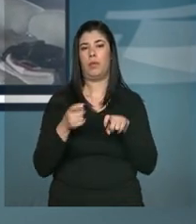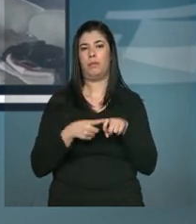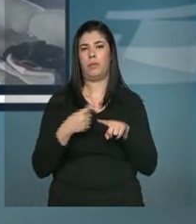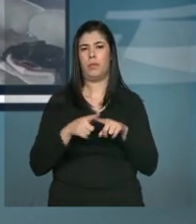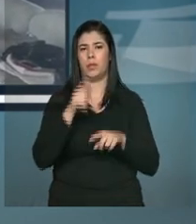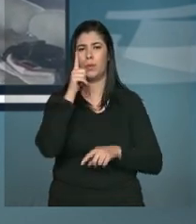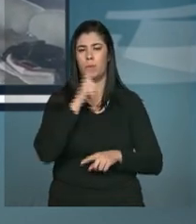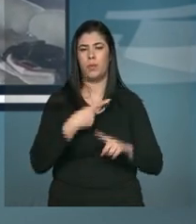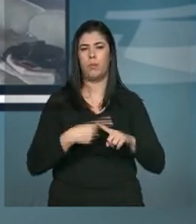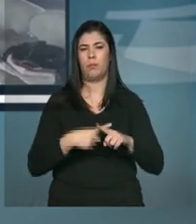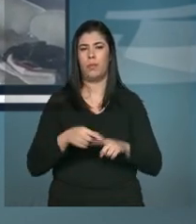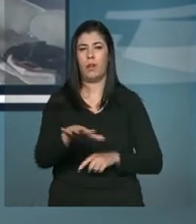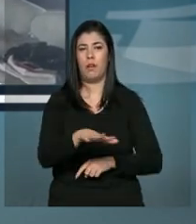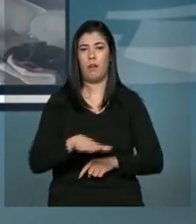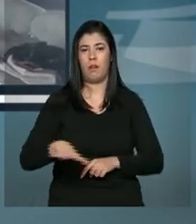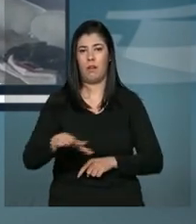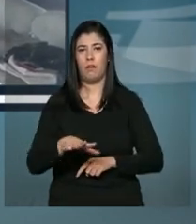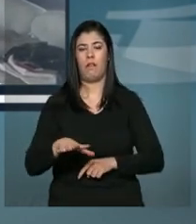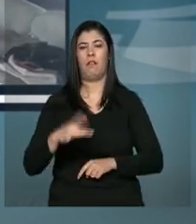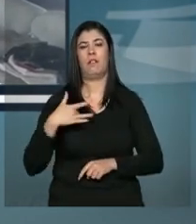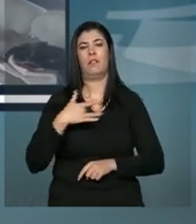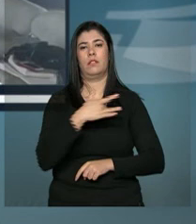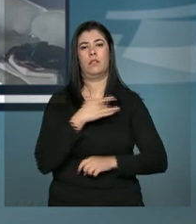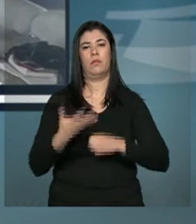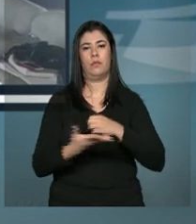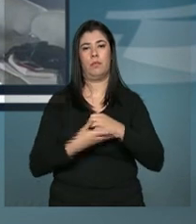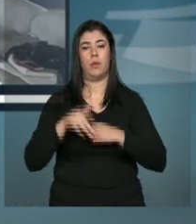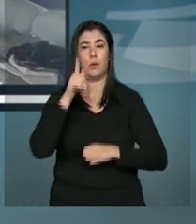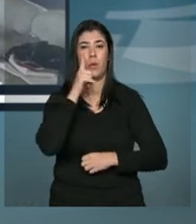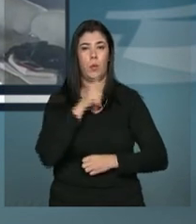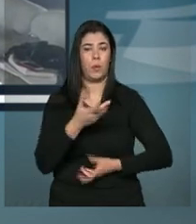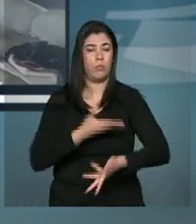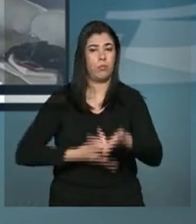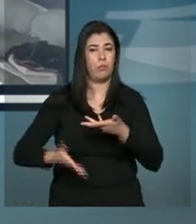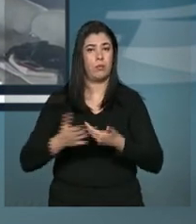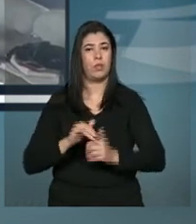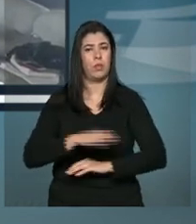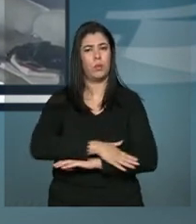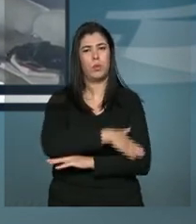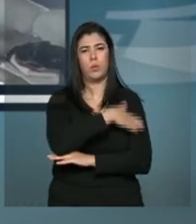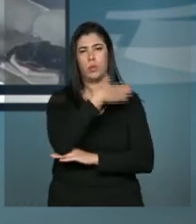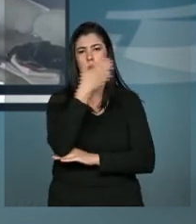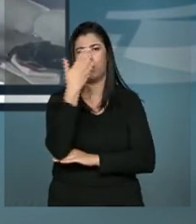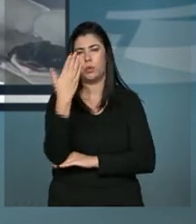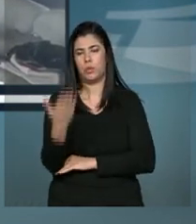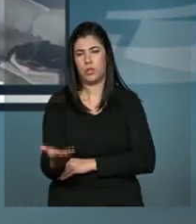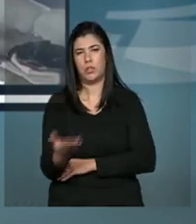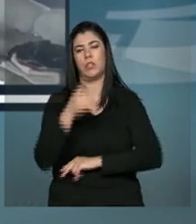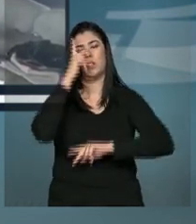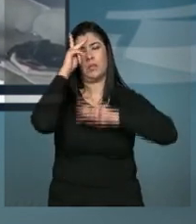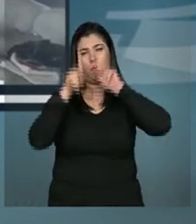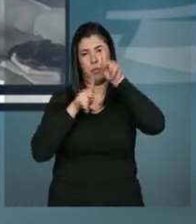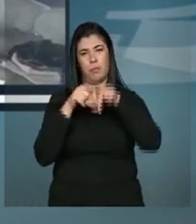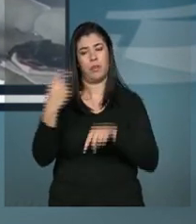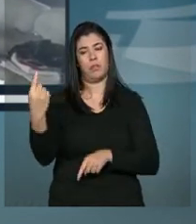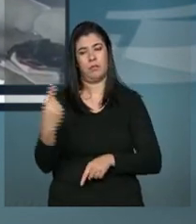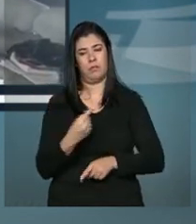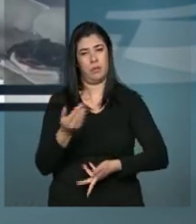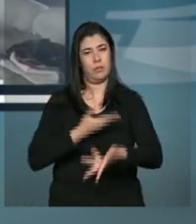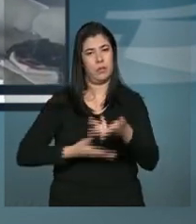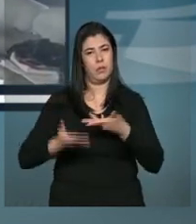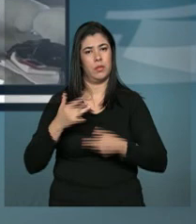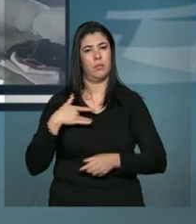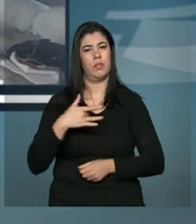porque as minhas unidades básicas, hoje, conseguem atender durante o dia inteiro a nossa população. A